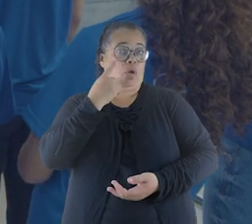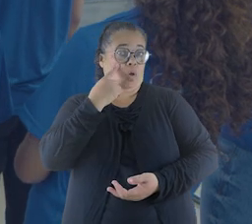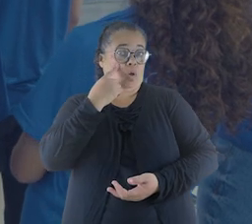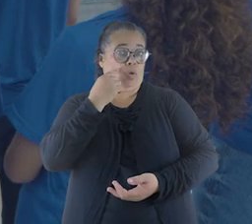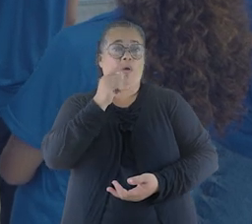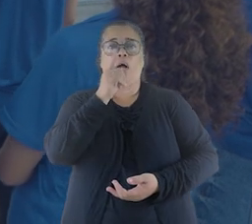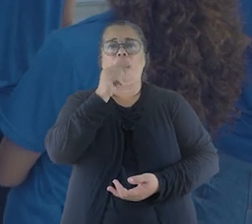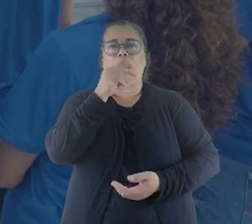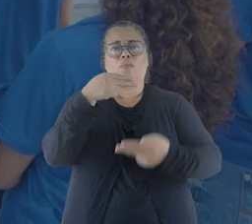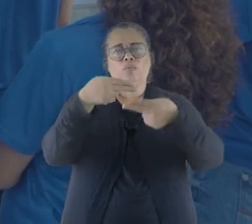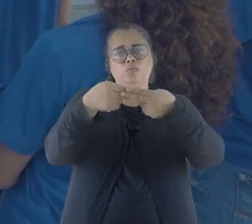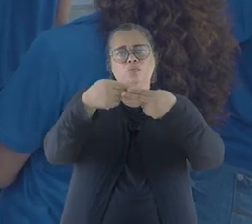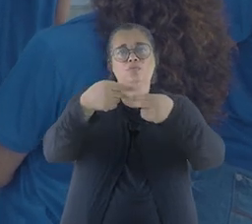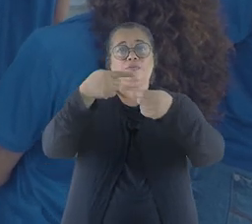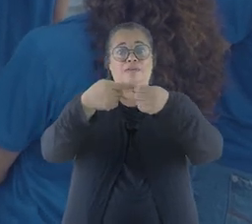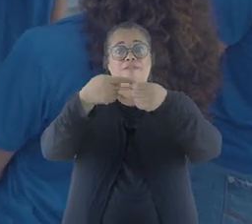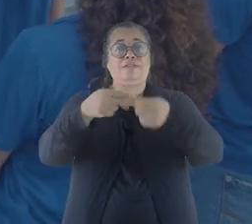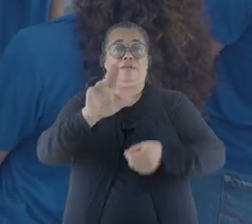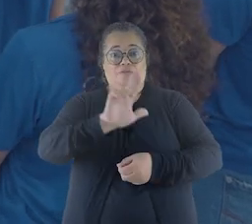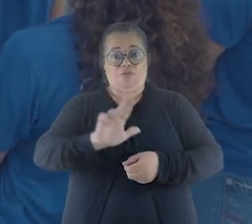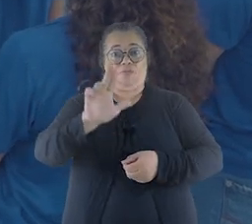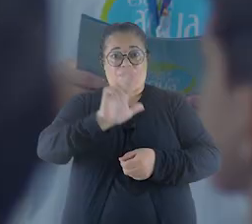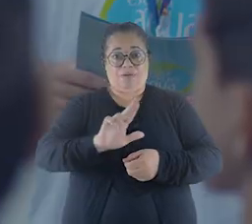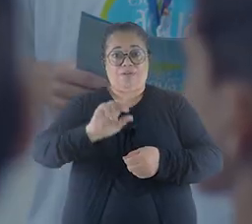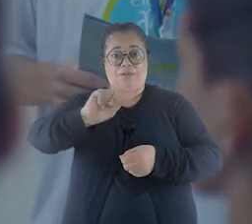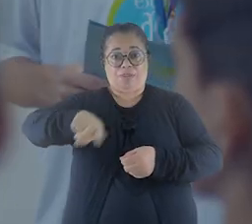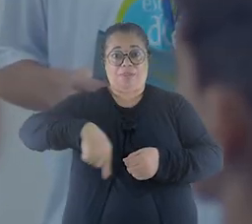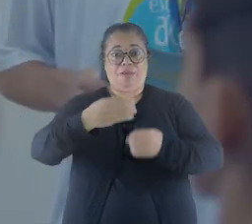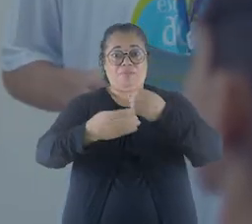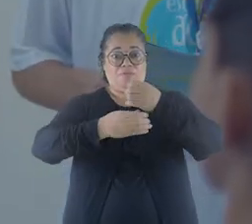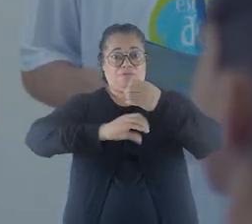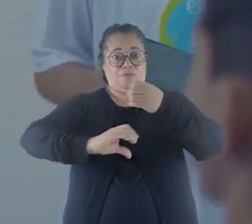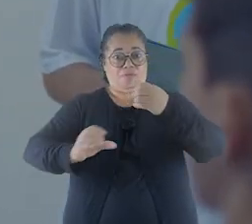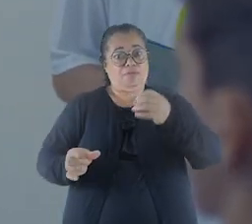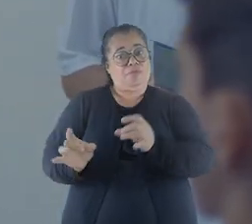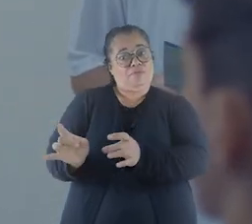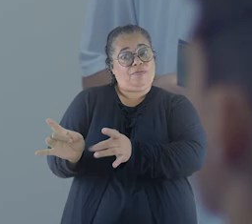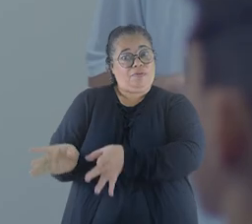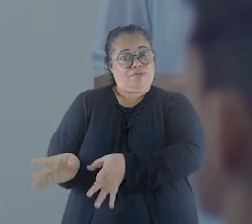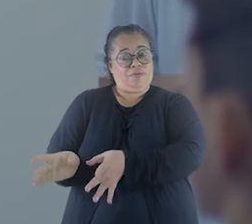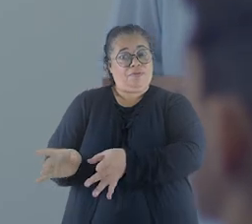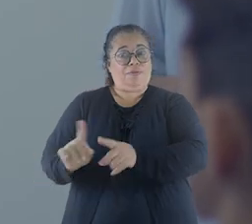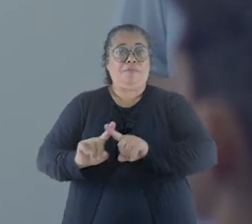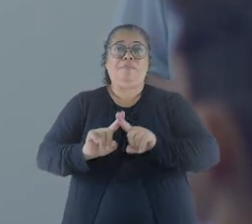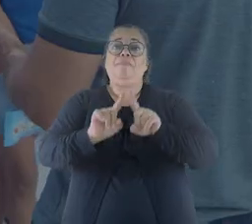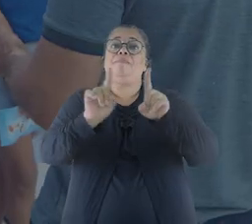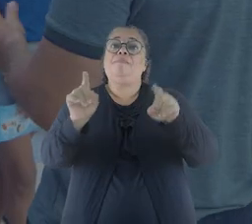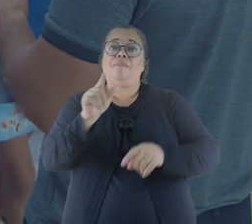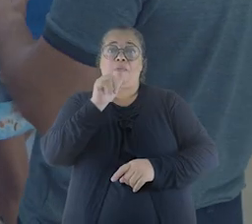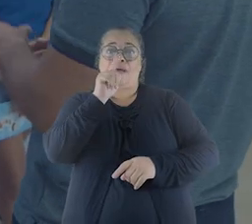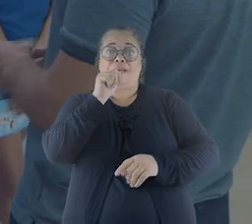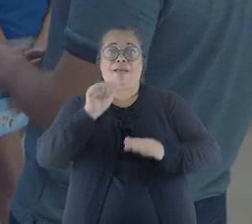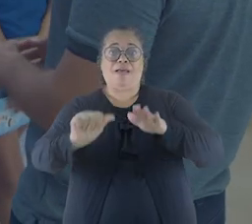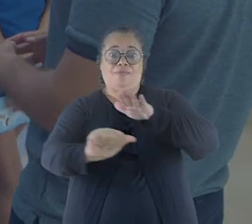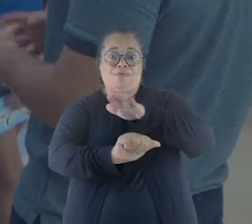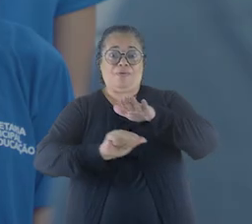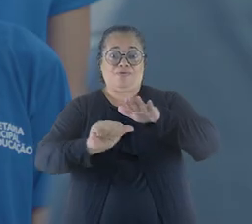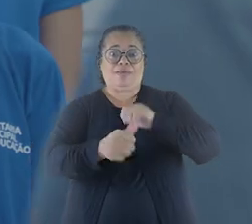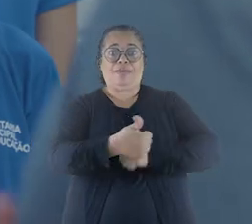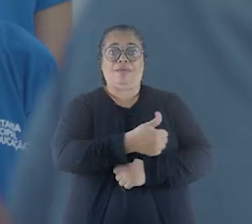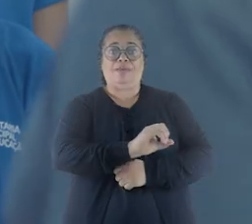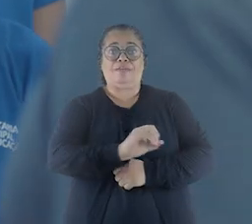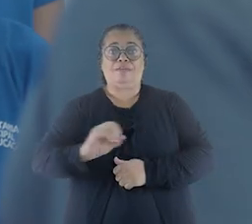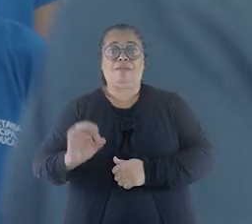Olha, a água que a gente consome em Uberlândia, uma hora vira esgoto e volta para a natureza. Mas com o DEMAI,